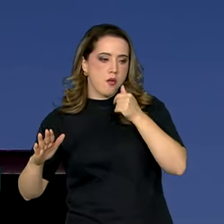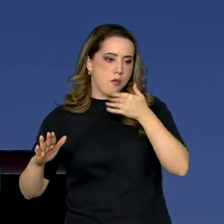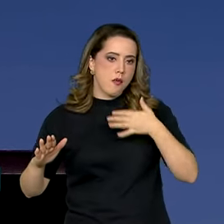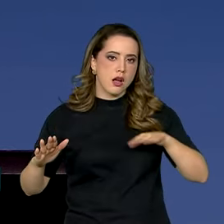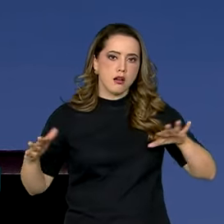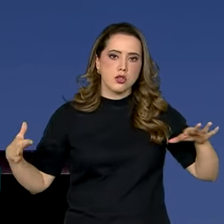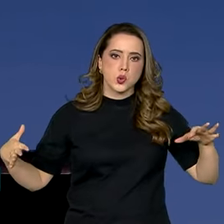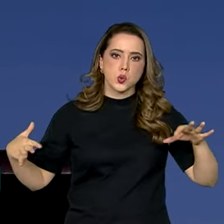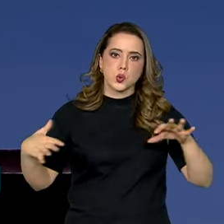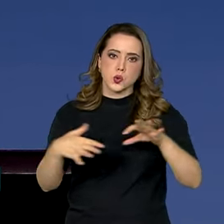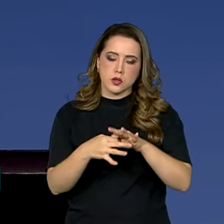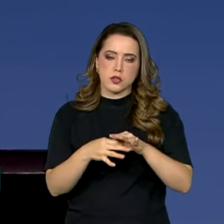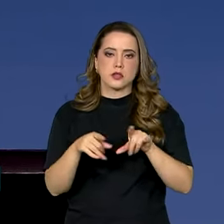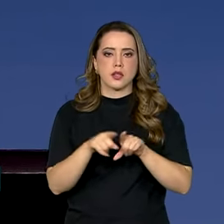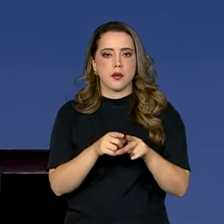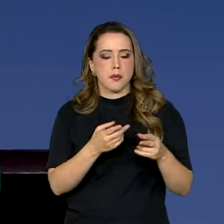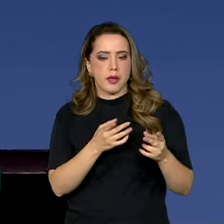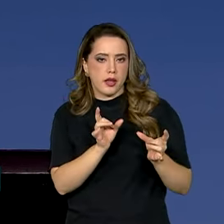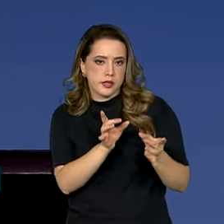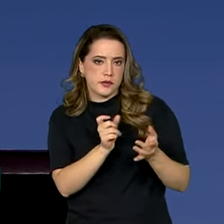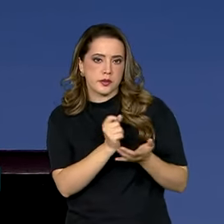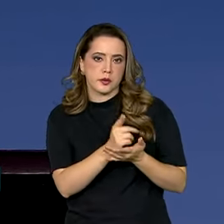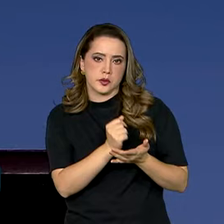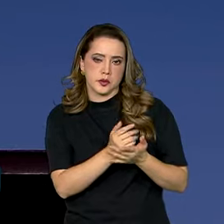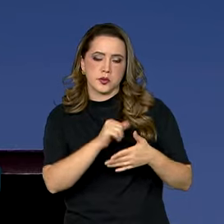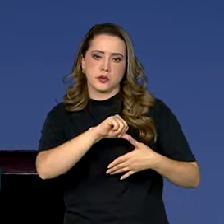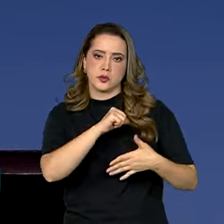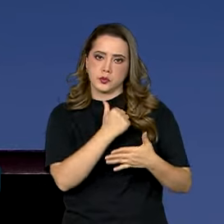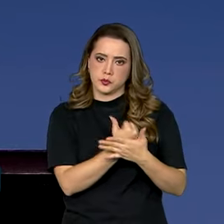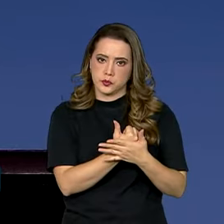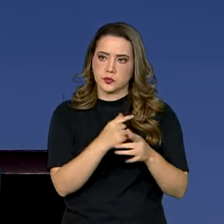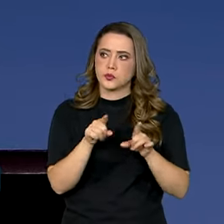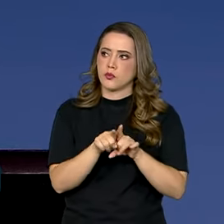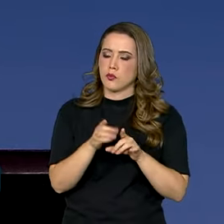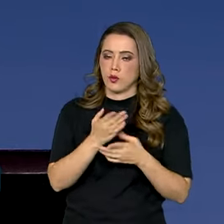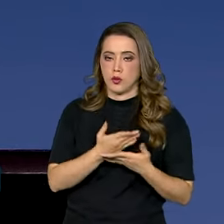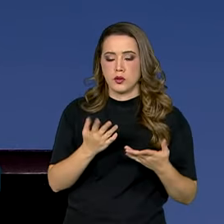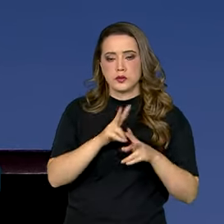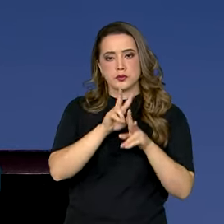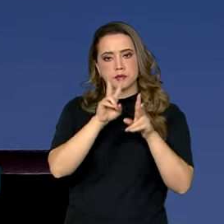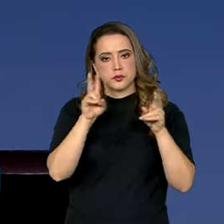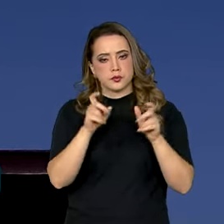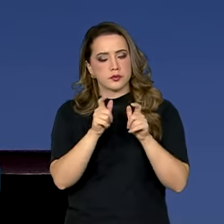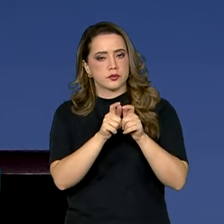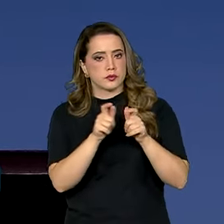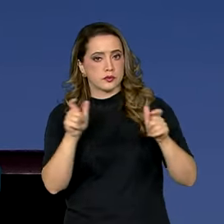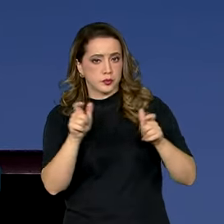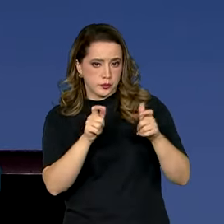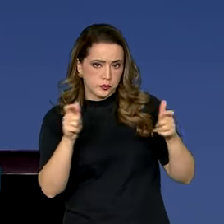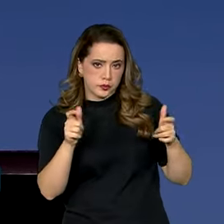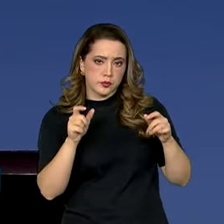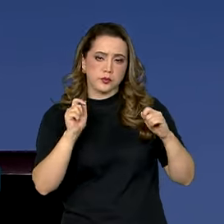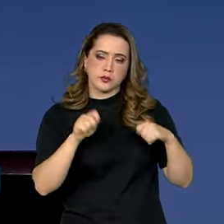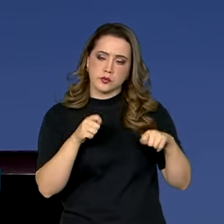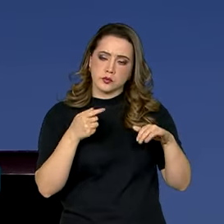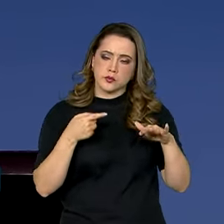externas do Mercosul, falamos também sobre a ampliação e